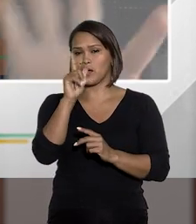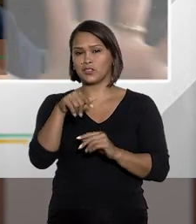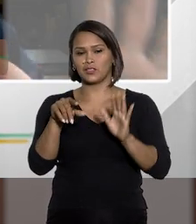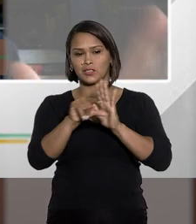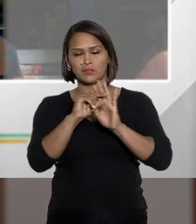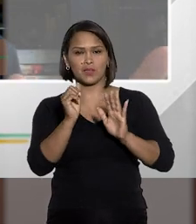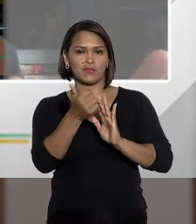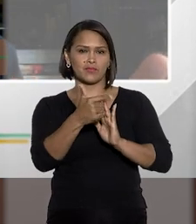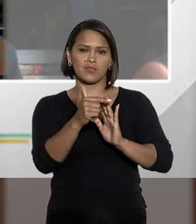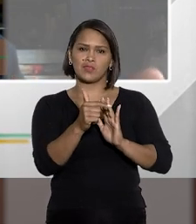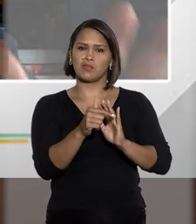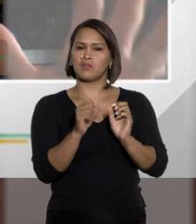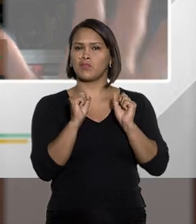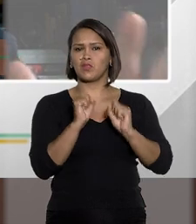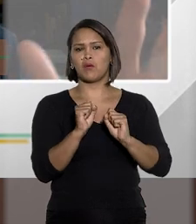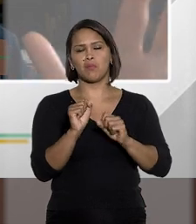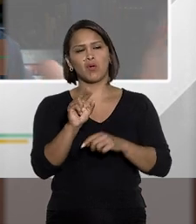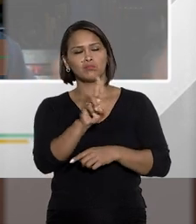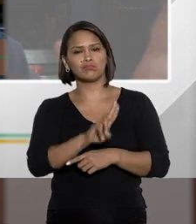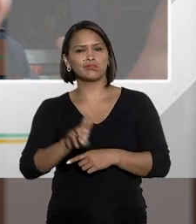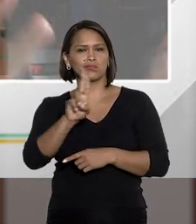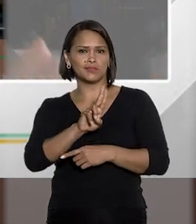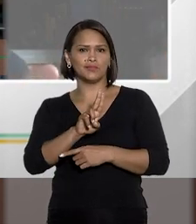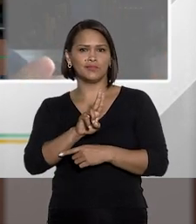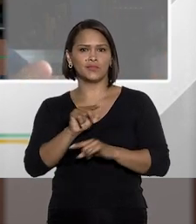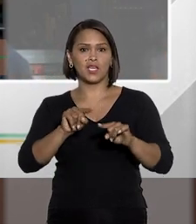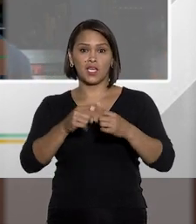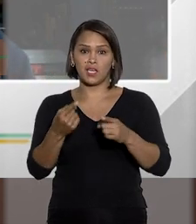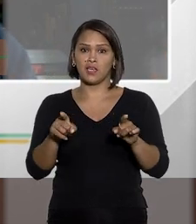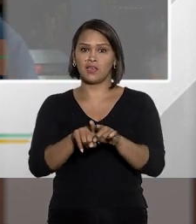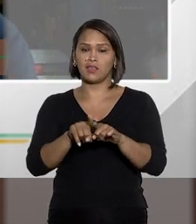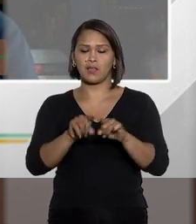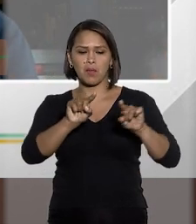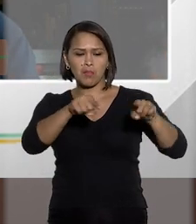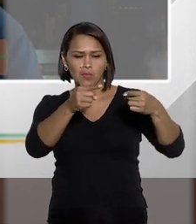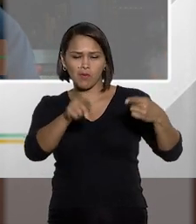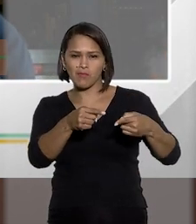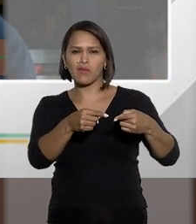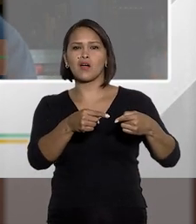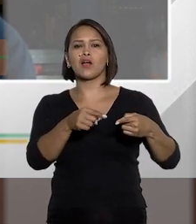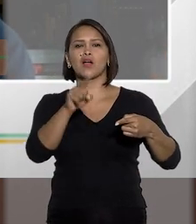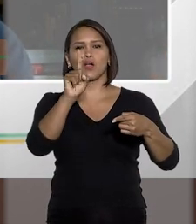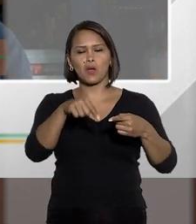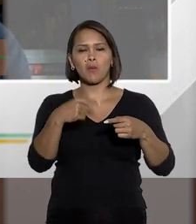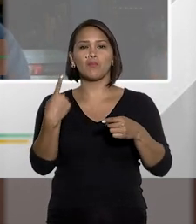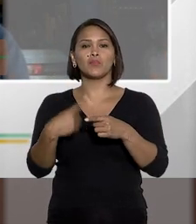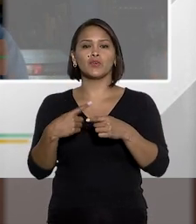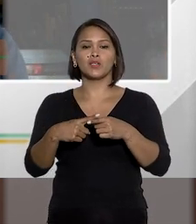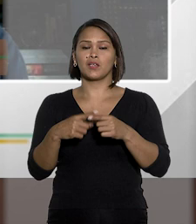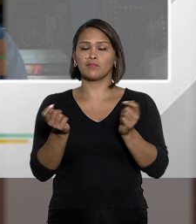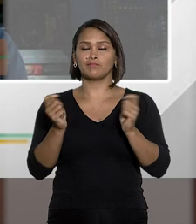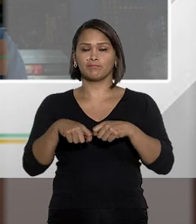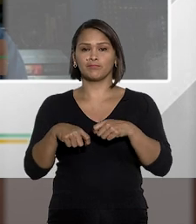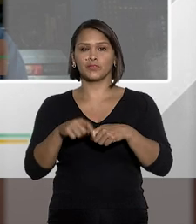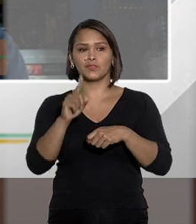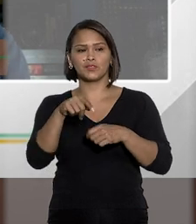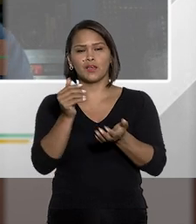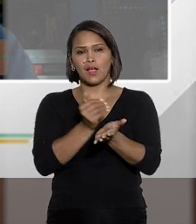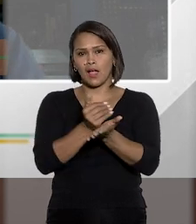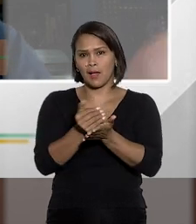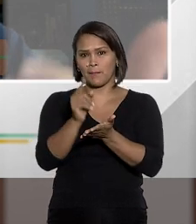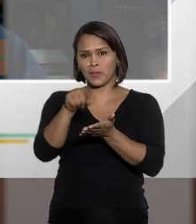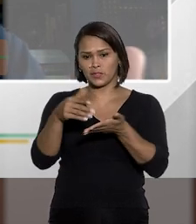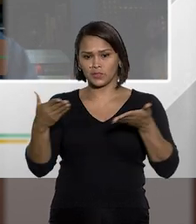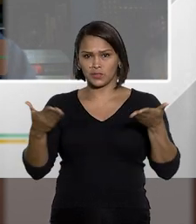eu acho que esse parágrafo segundo não serve de escudo protetor. E também provoca o Renato, Tiago e Fátia, se me permitem.